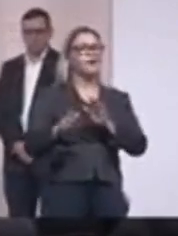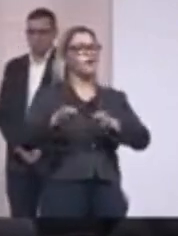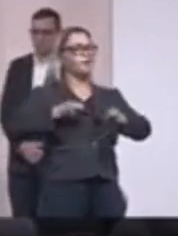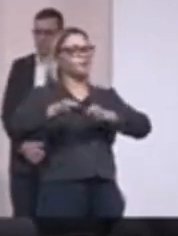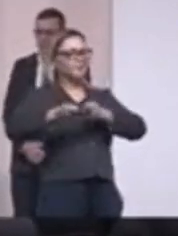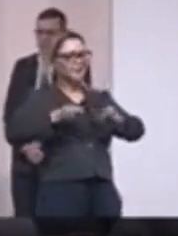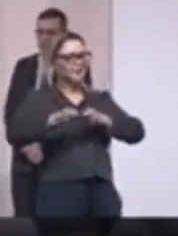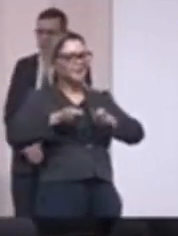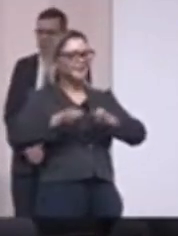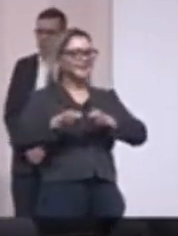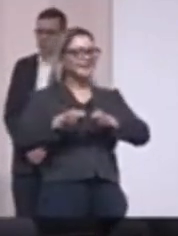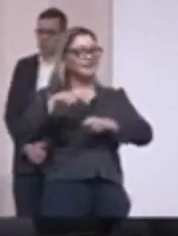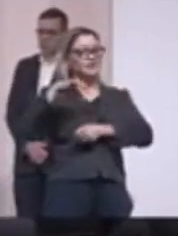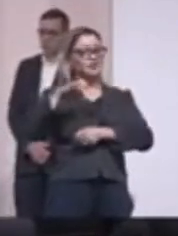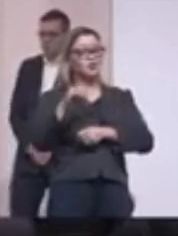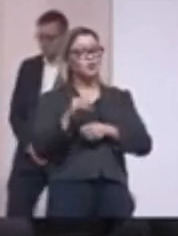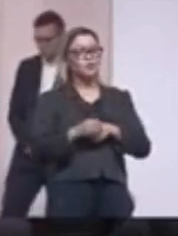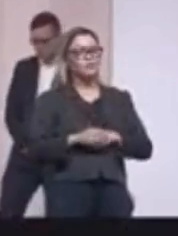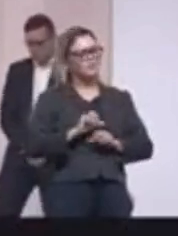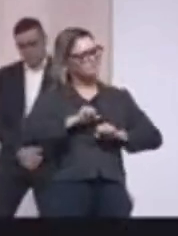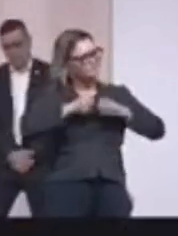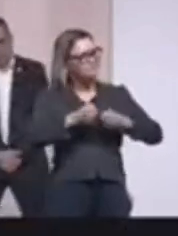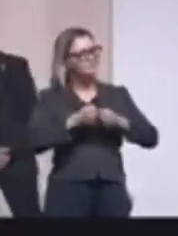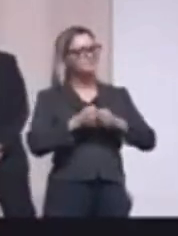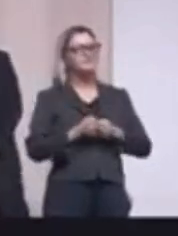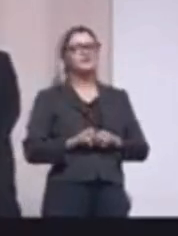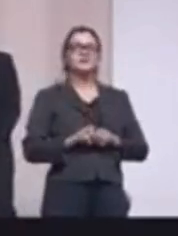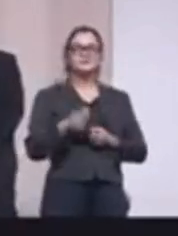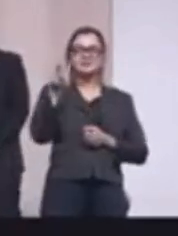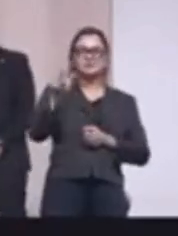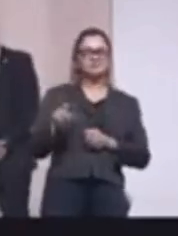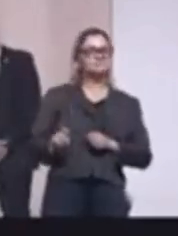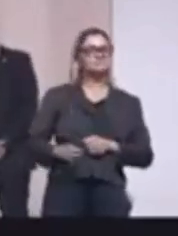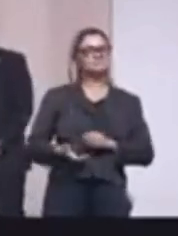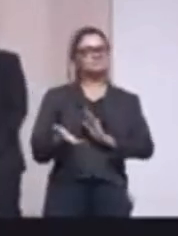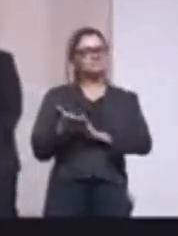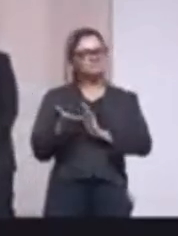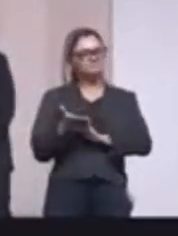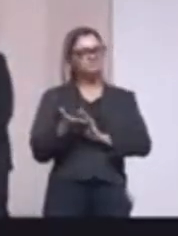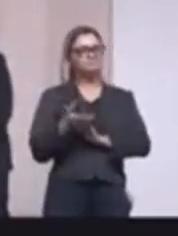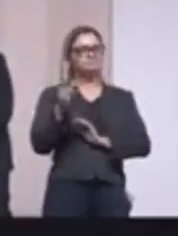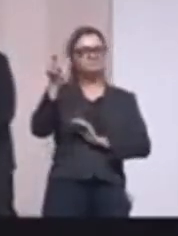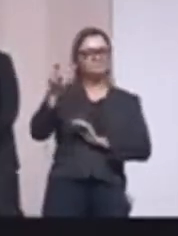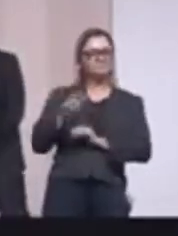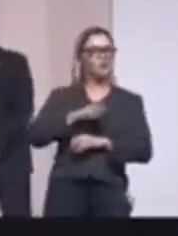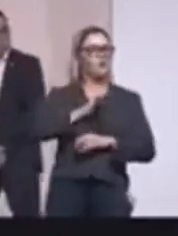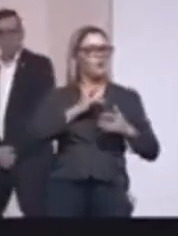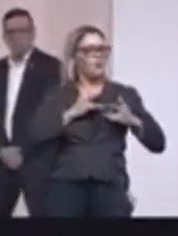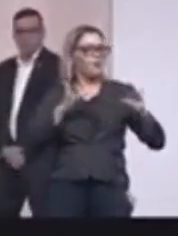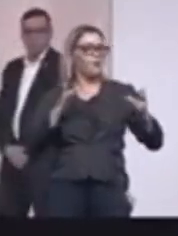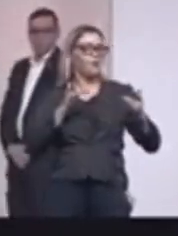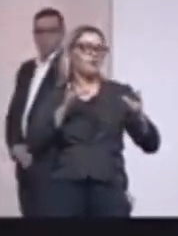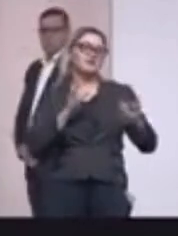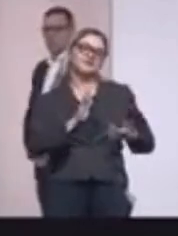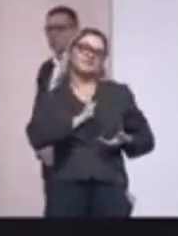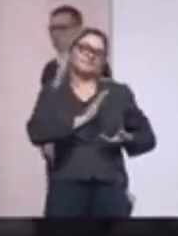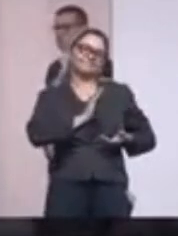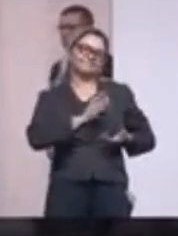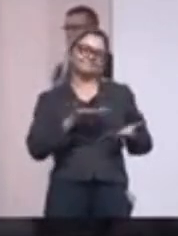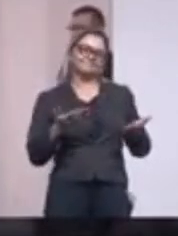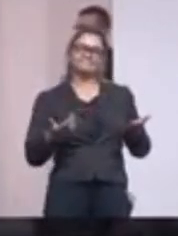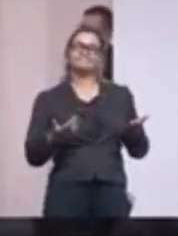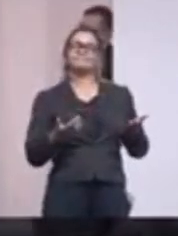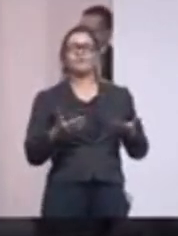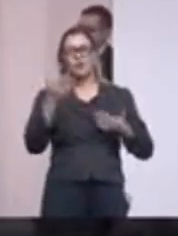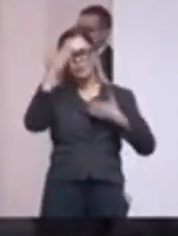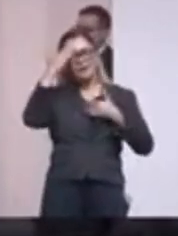o Nico é incansável, mas é uma grande figura e uma figura de um grande coração. Então, Nico, obrigado aí por tudo, parabéns pelo